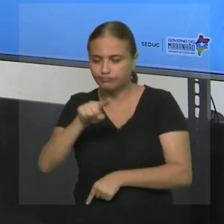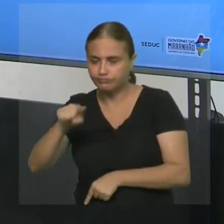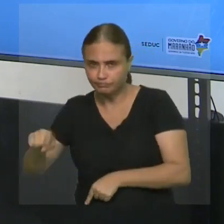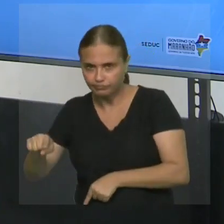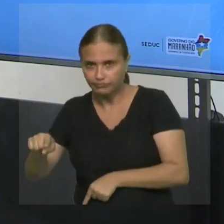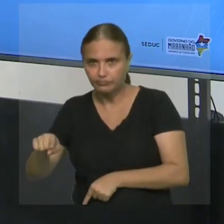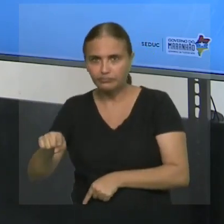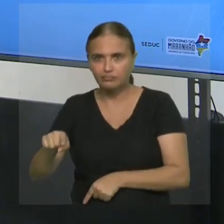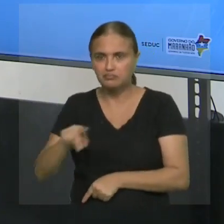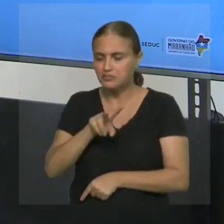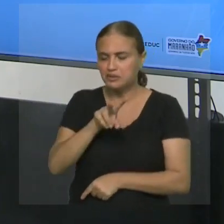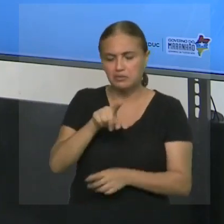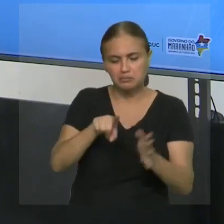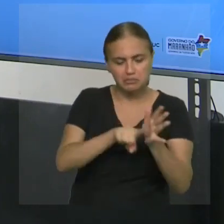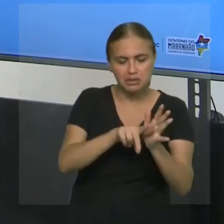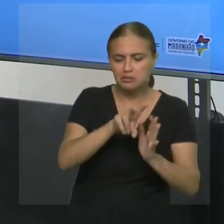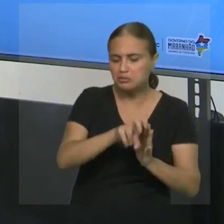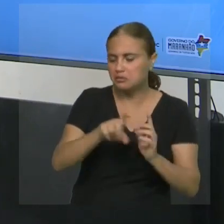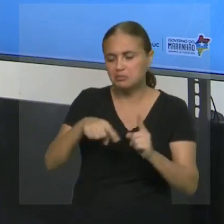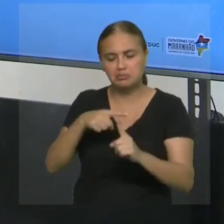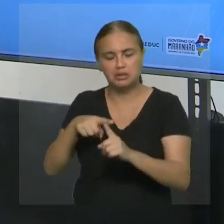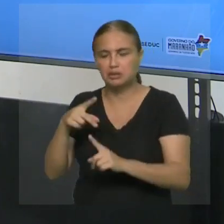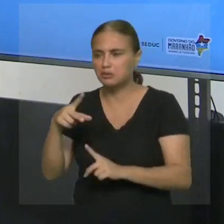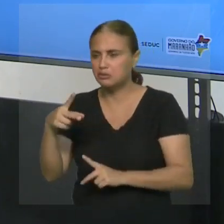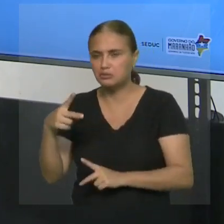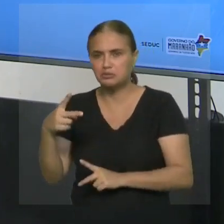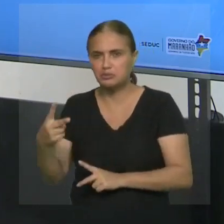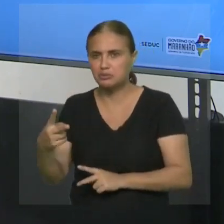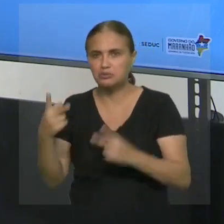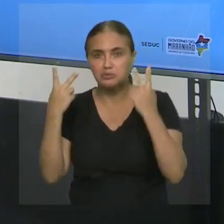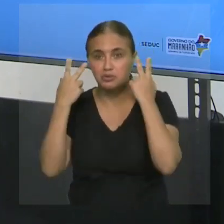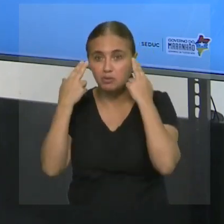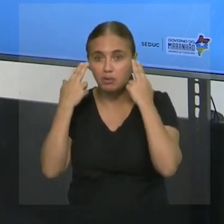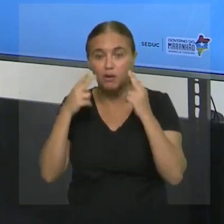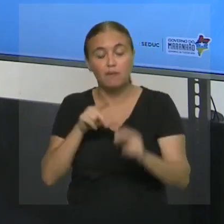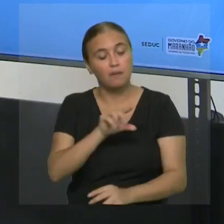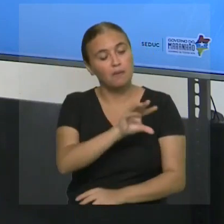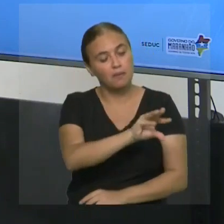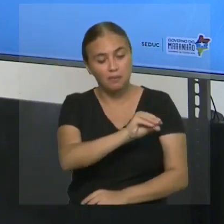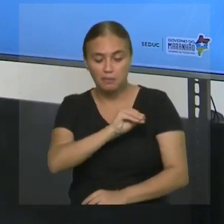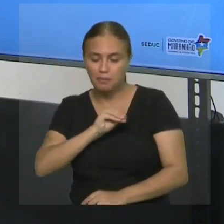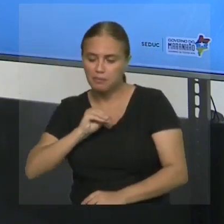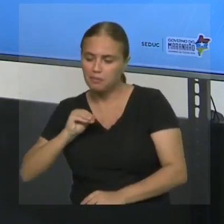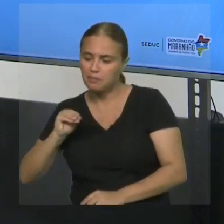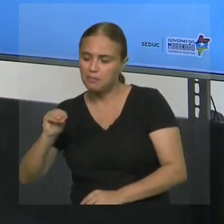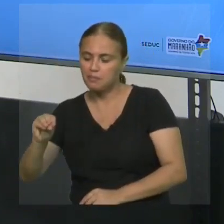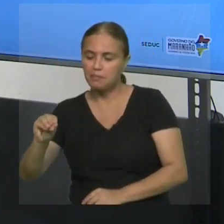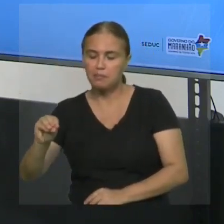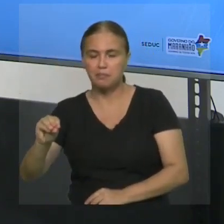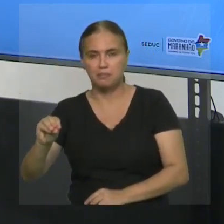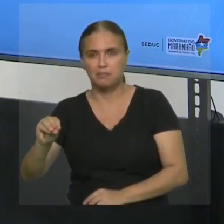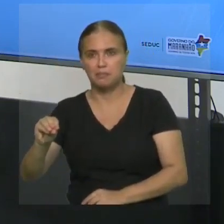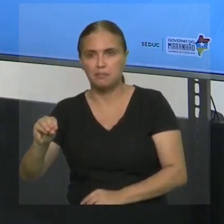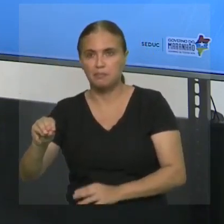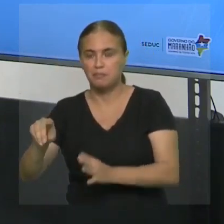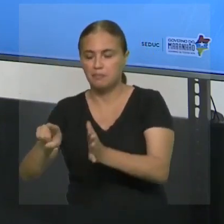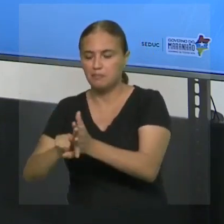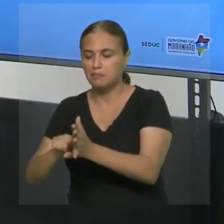mais 2. Sem problema nenhum. Aí, eu tenho sinais diferentes. Pego o do maior. O maior é 5, fica menos.